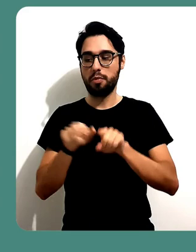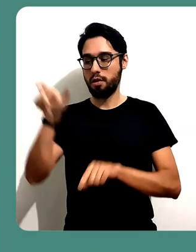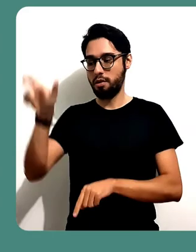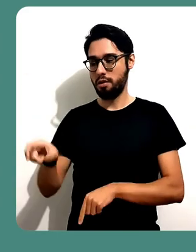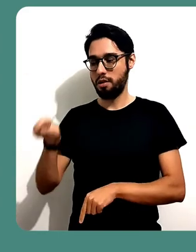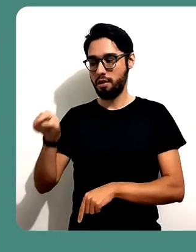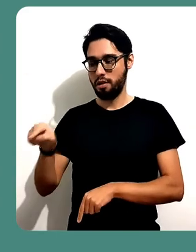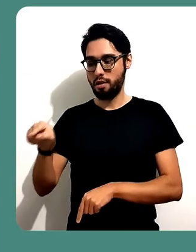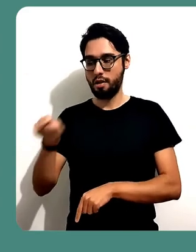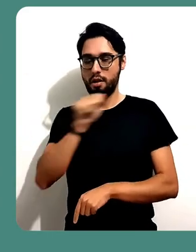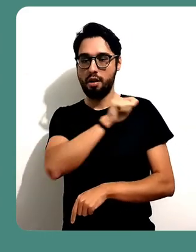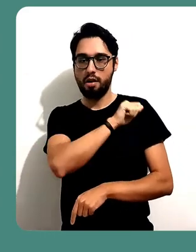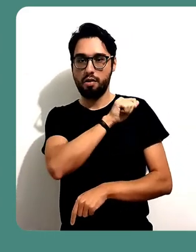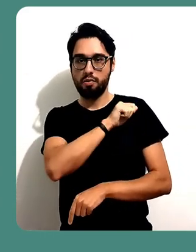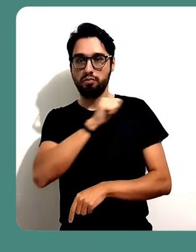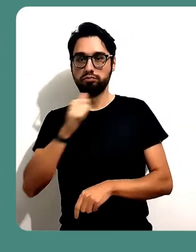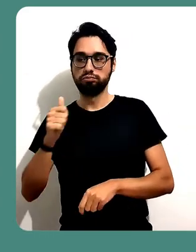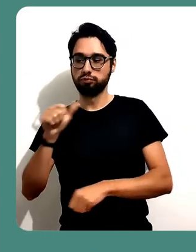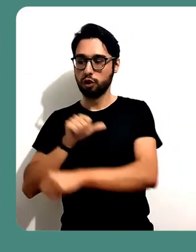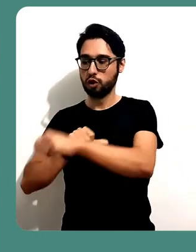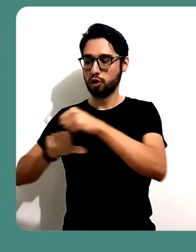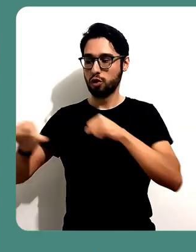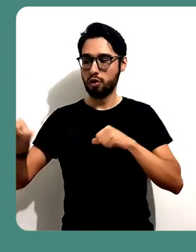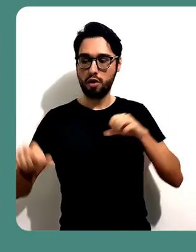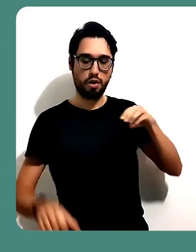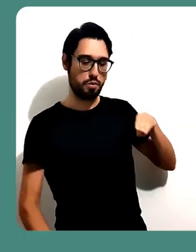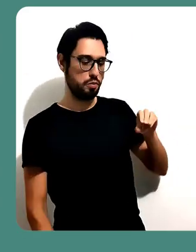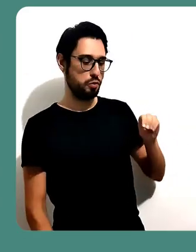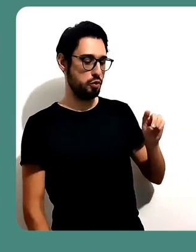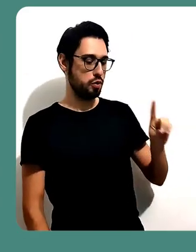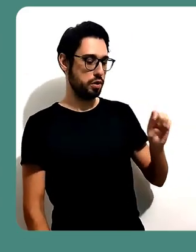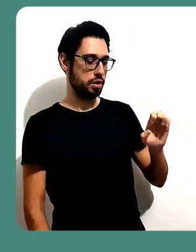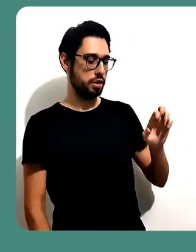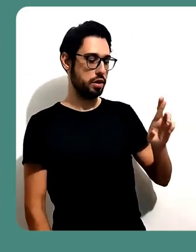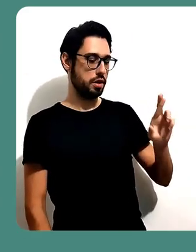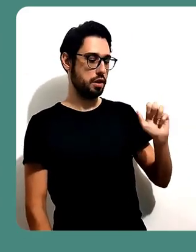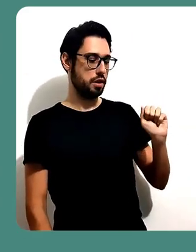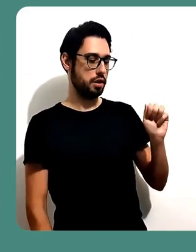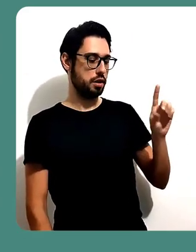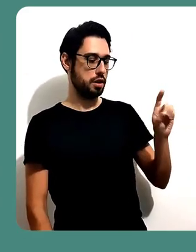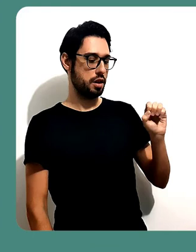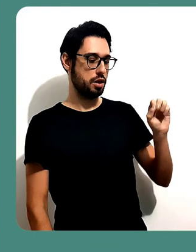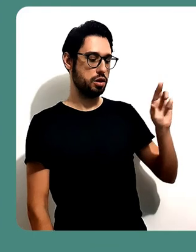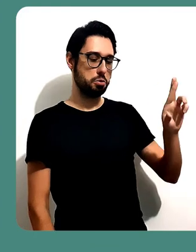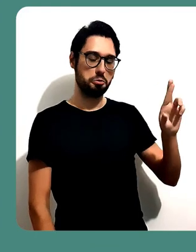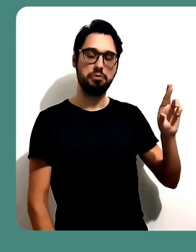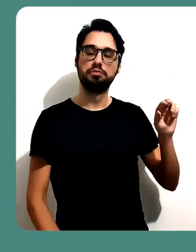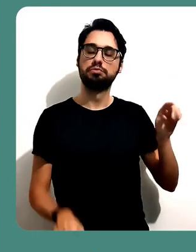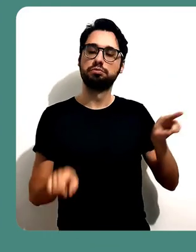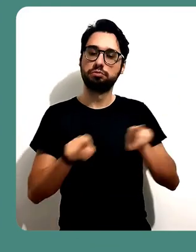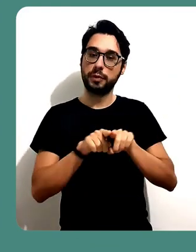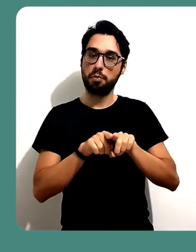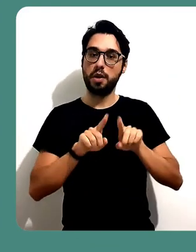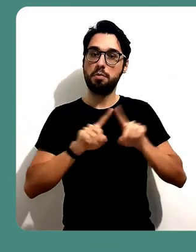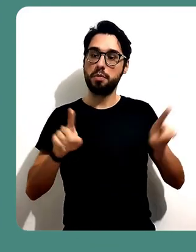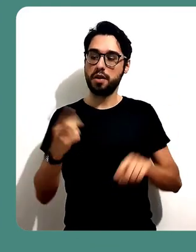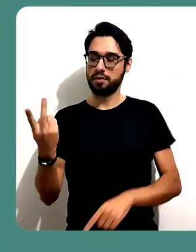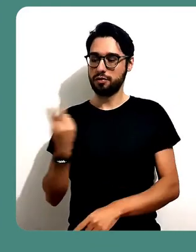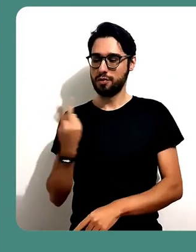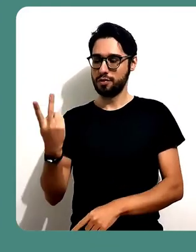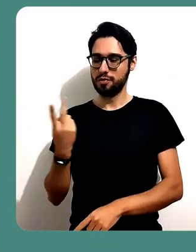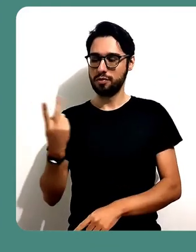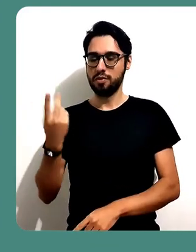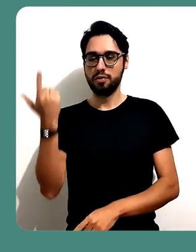pessoa moderador, ela também passa a ter essa função de gestão da sala. Ou então liberar o